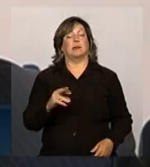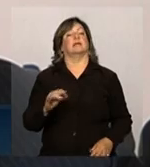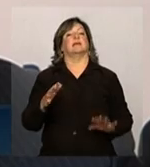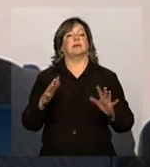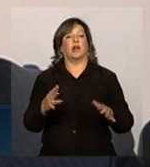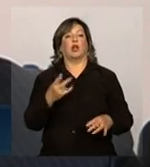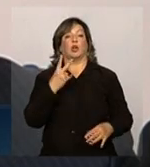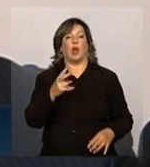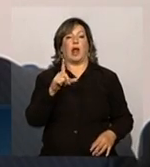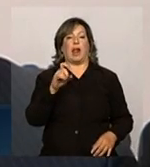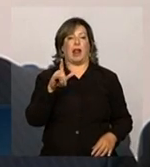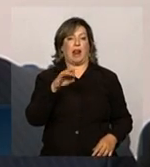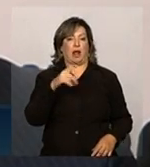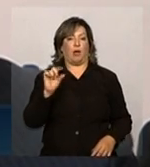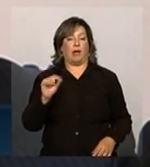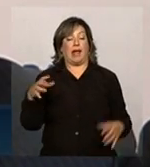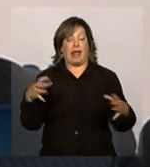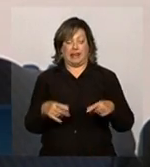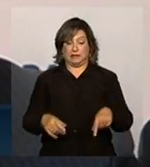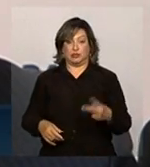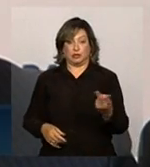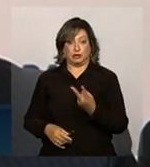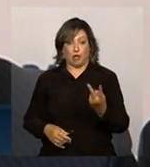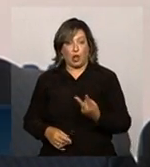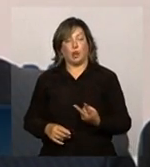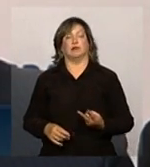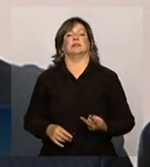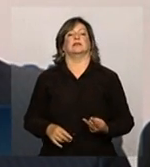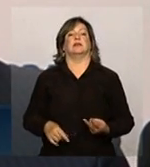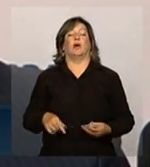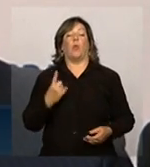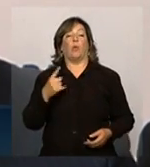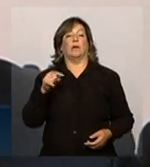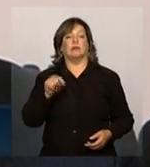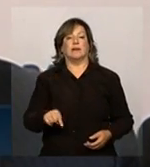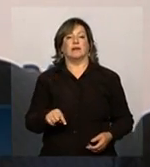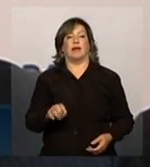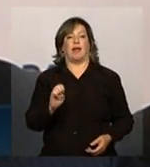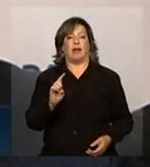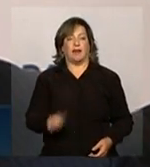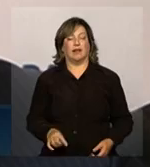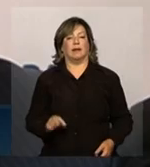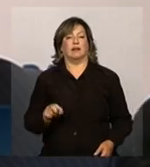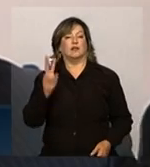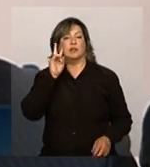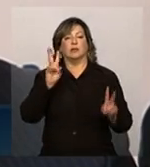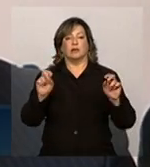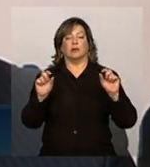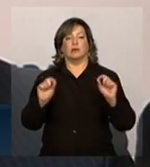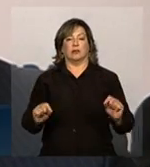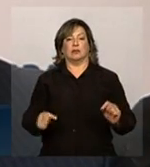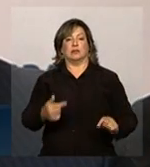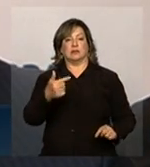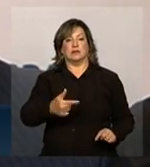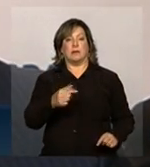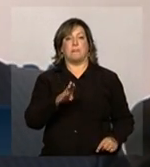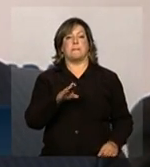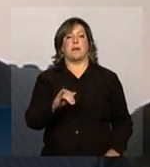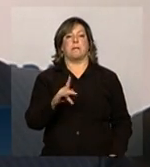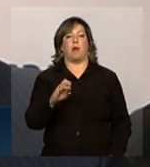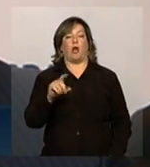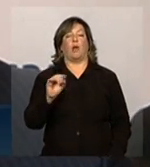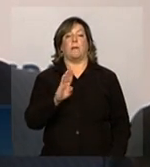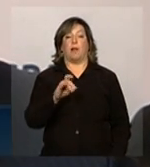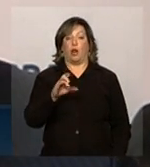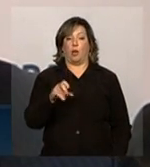leilões. E entre esses dois leilões, um deles é a questão do segundo bipolo de